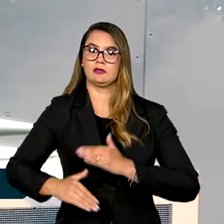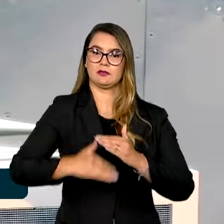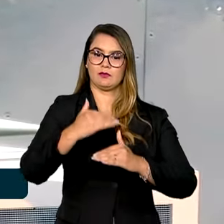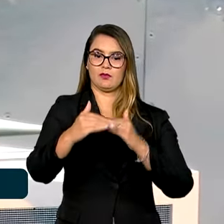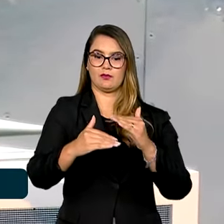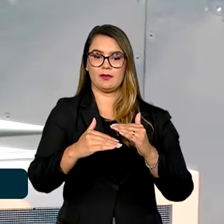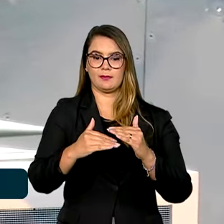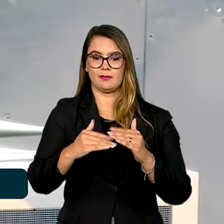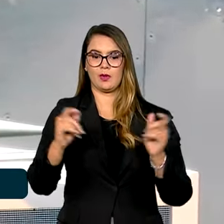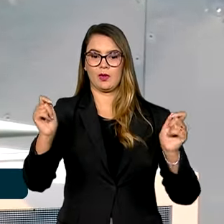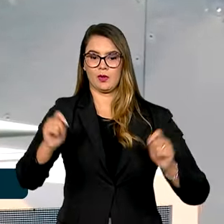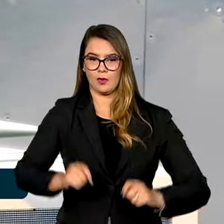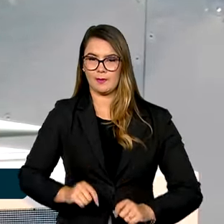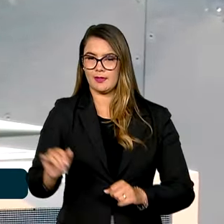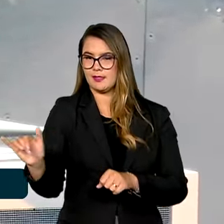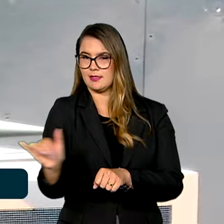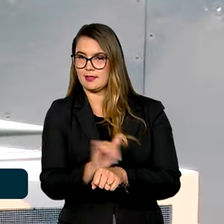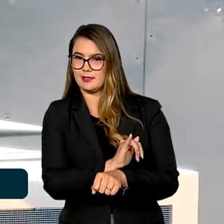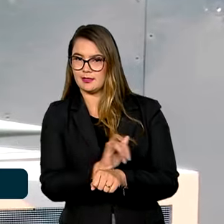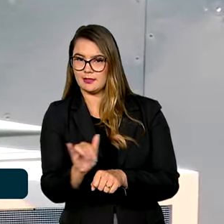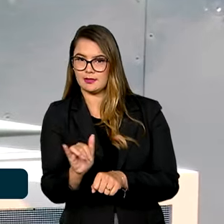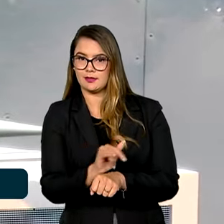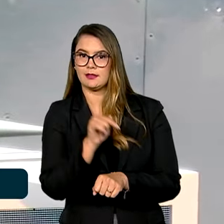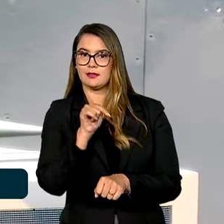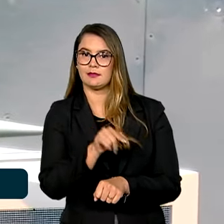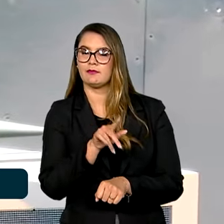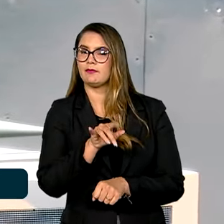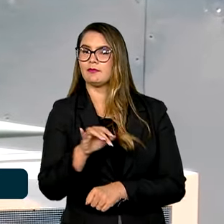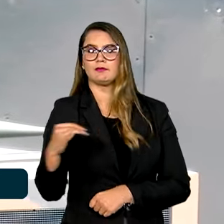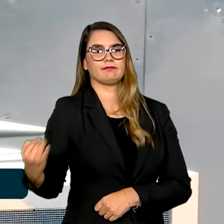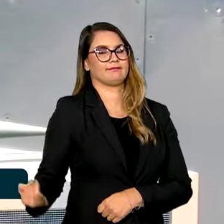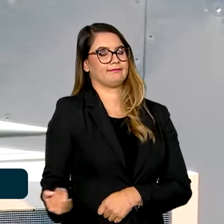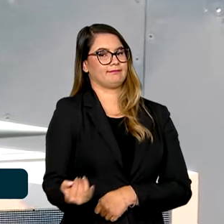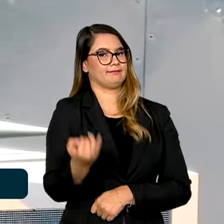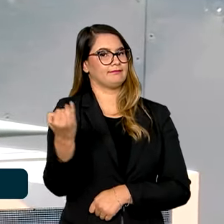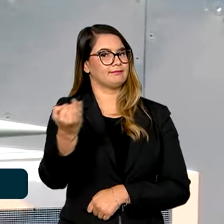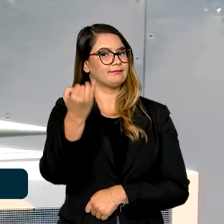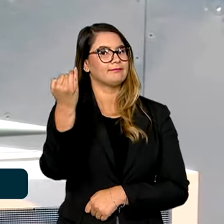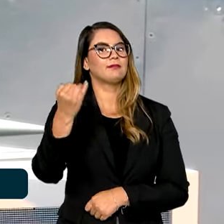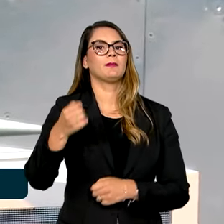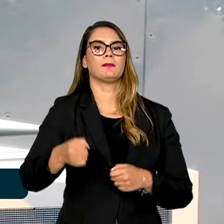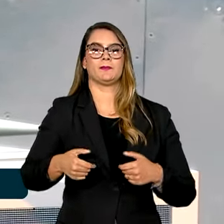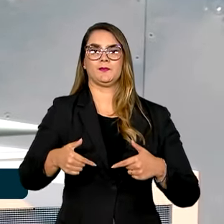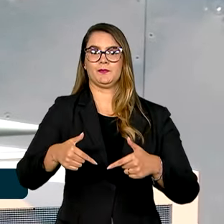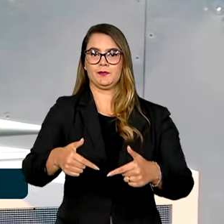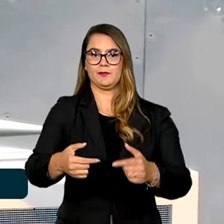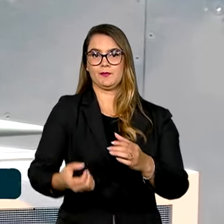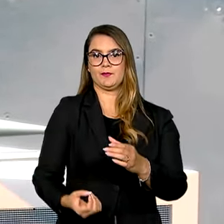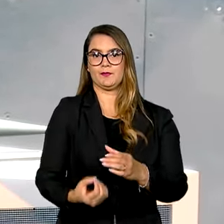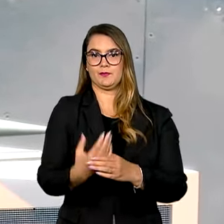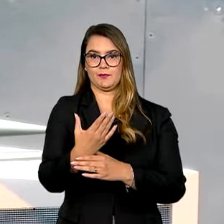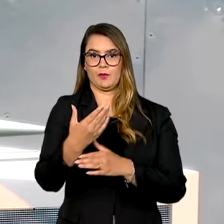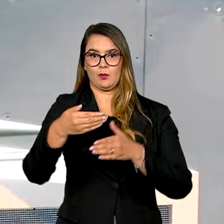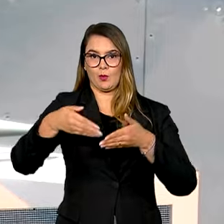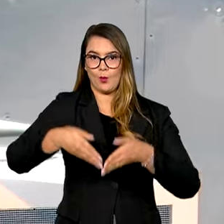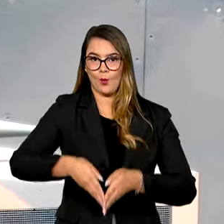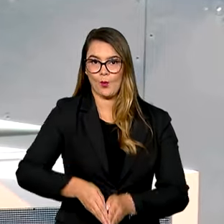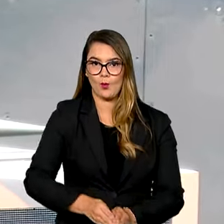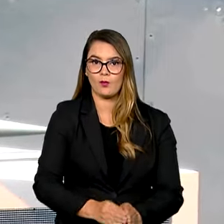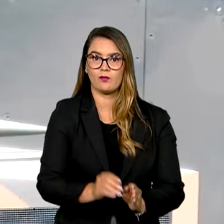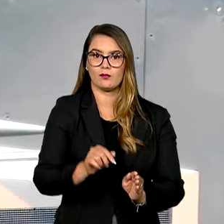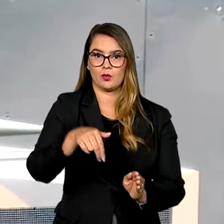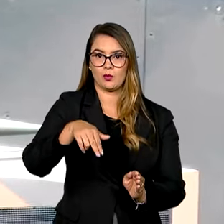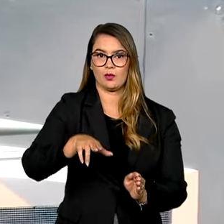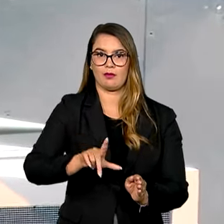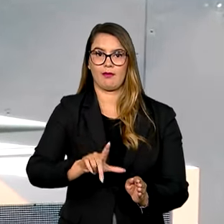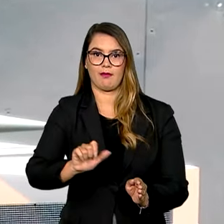competências estratégicas que serão fundamentais para a aplicação na construção do submarino com produção nuclear